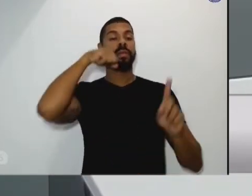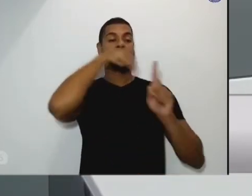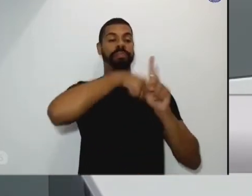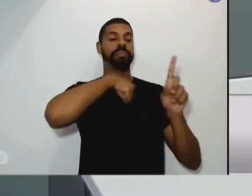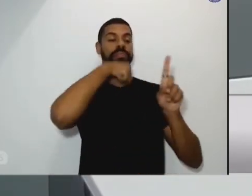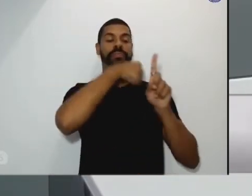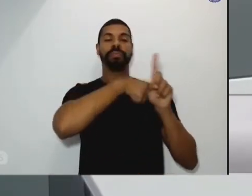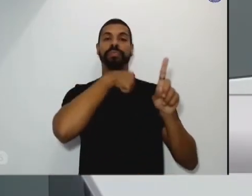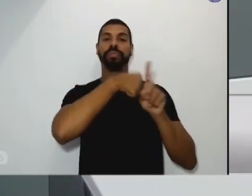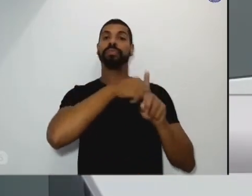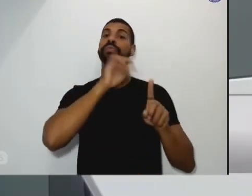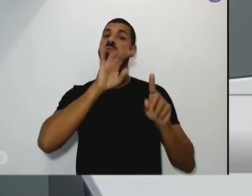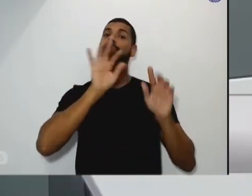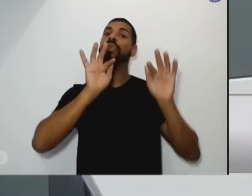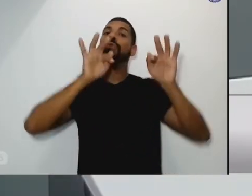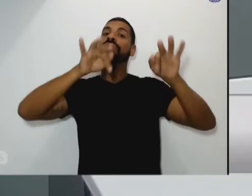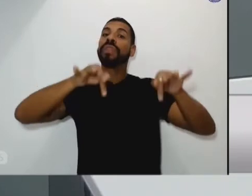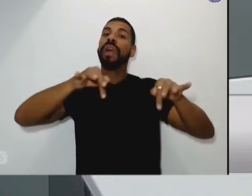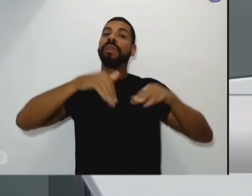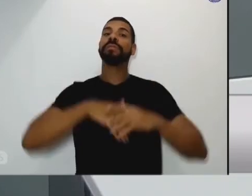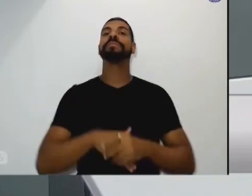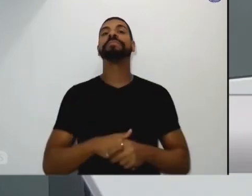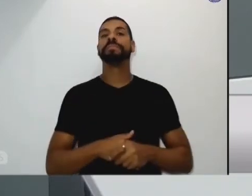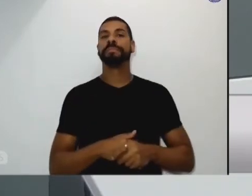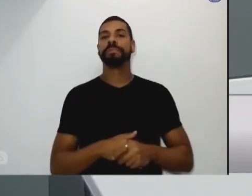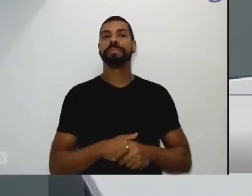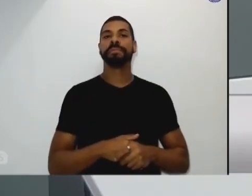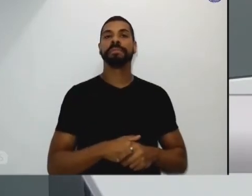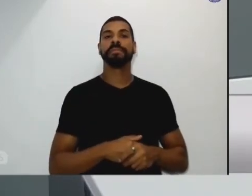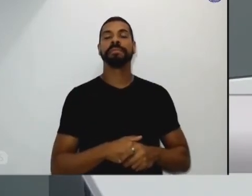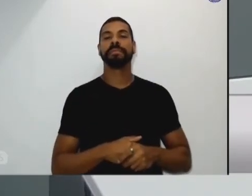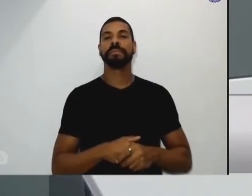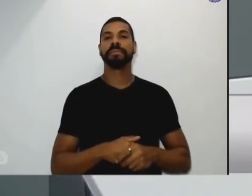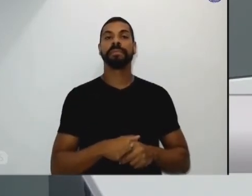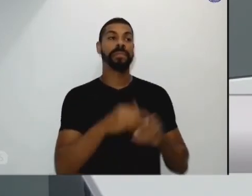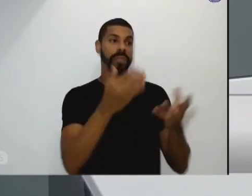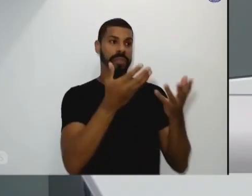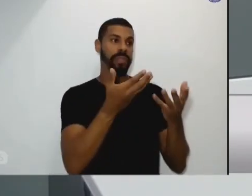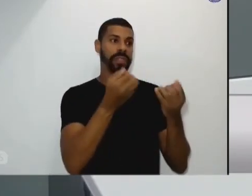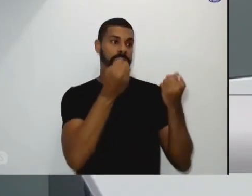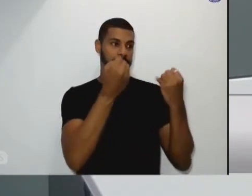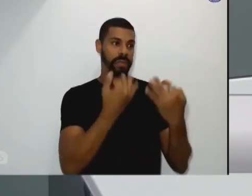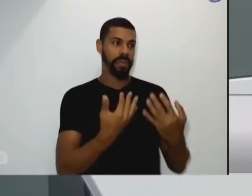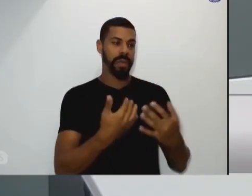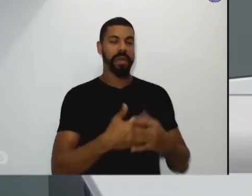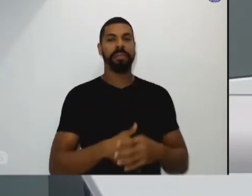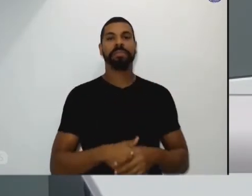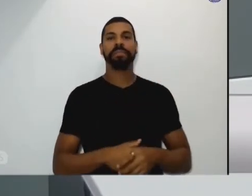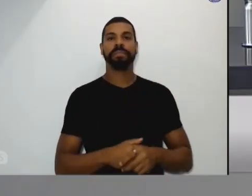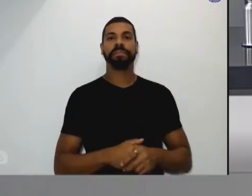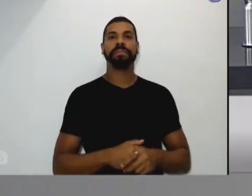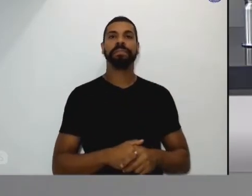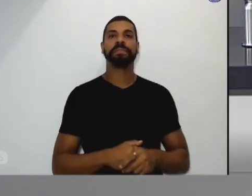complementar um pouquinho mais essa situação Cintia é se você fica à vontade obrigada